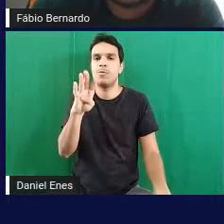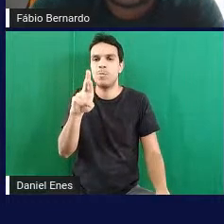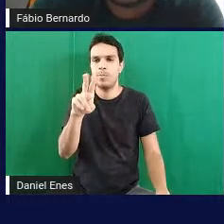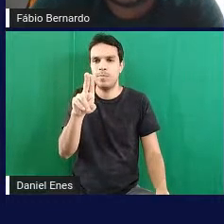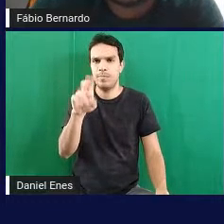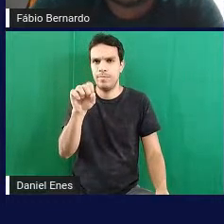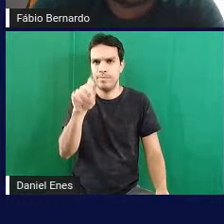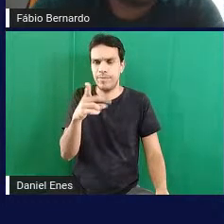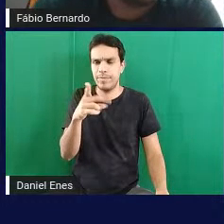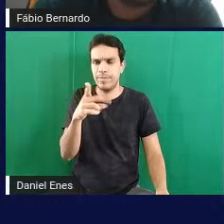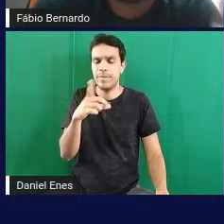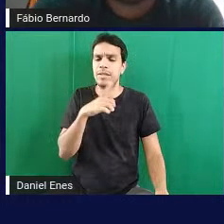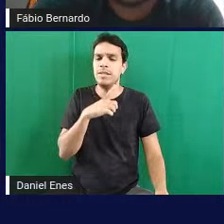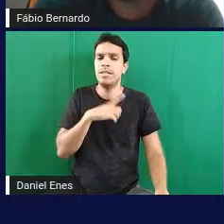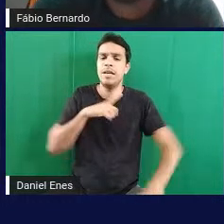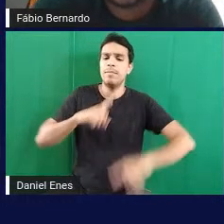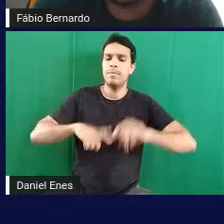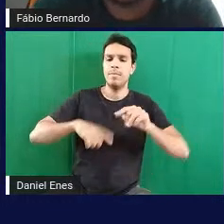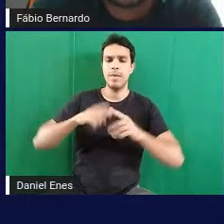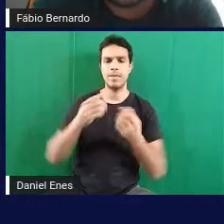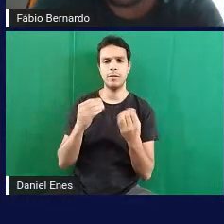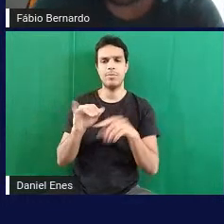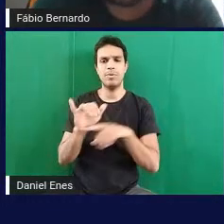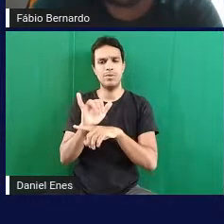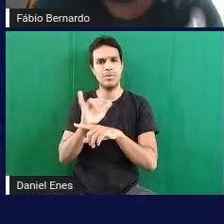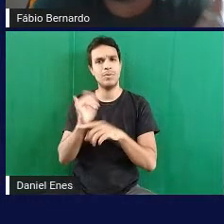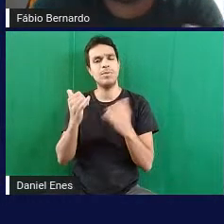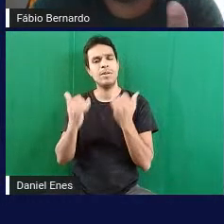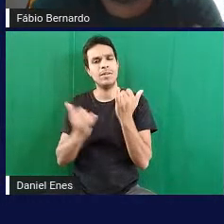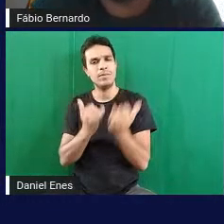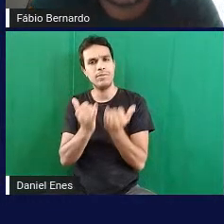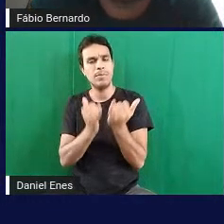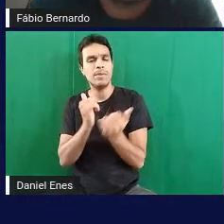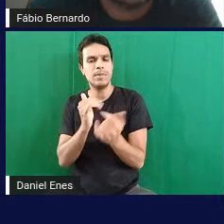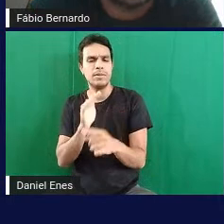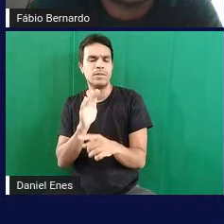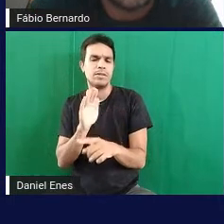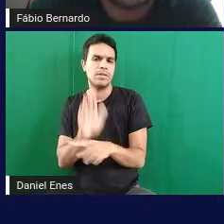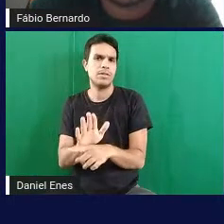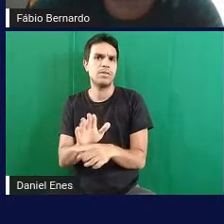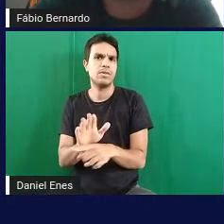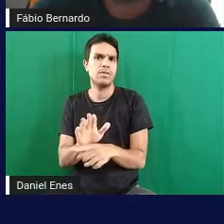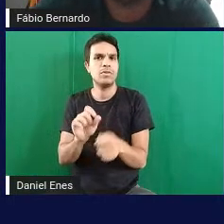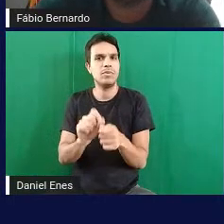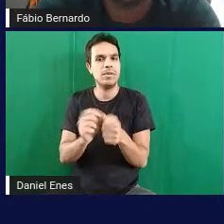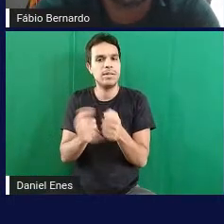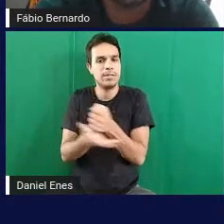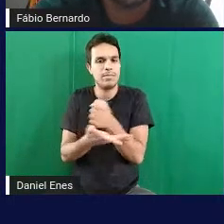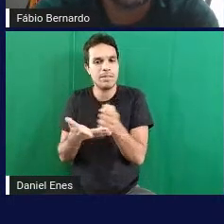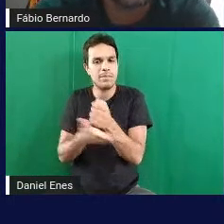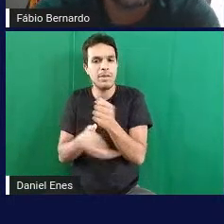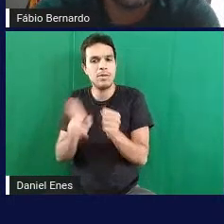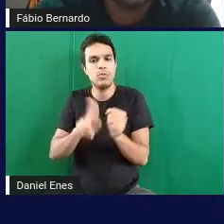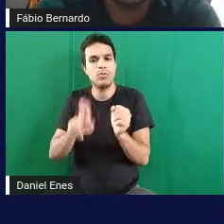coisas que e informações que te ajudam a fazer coisas básicas no maneiro pode passar